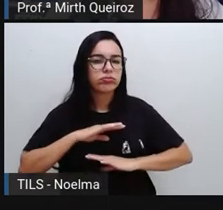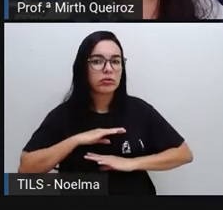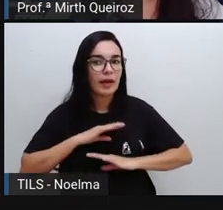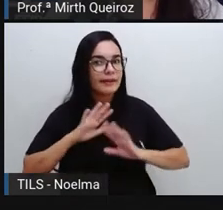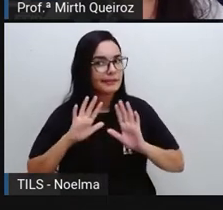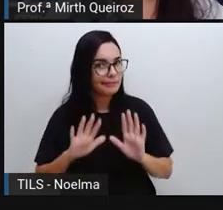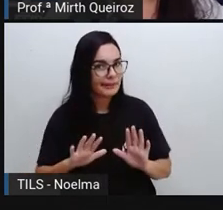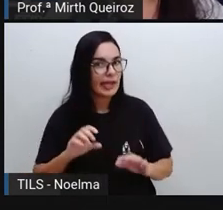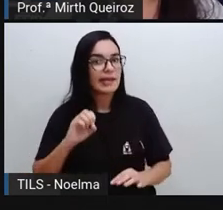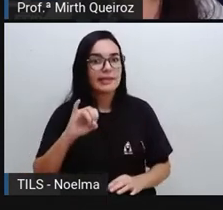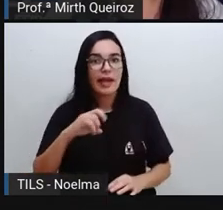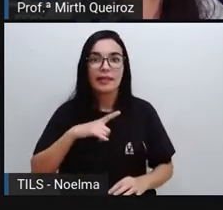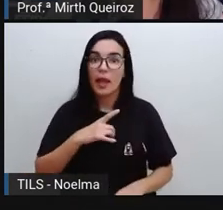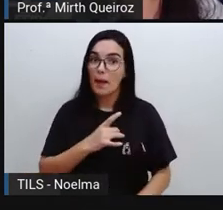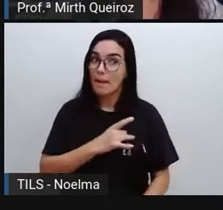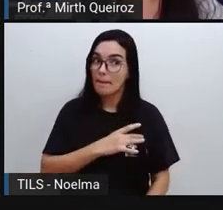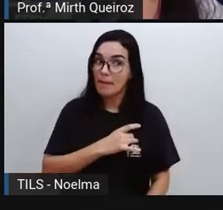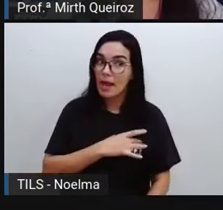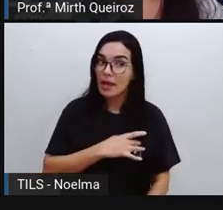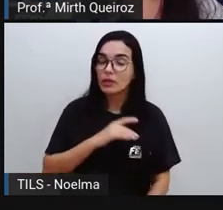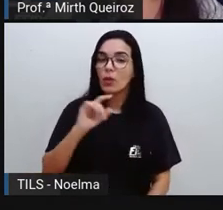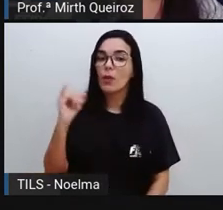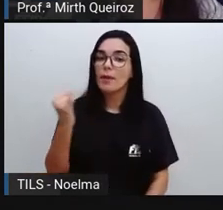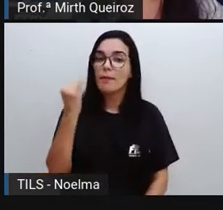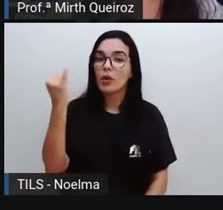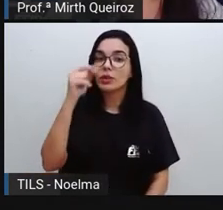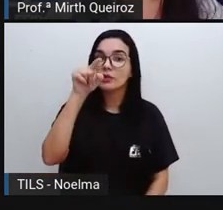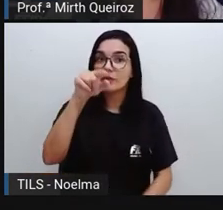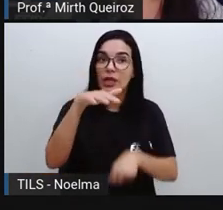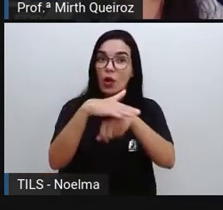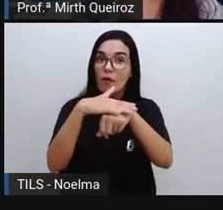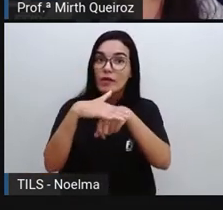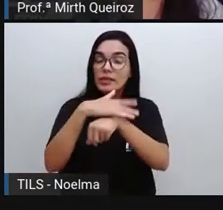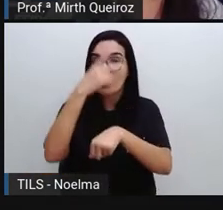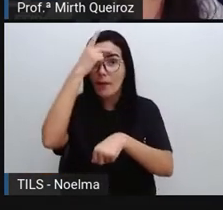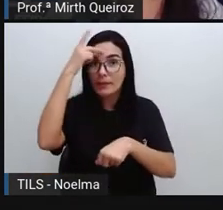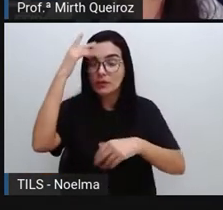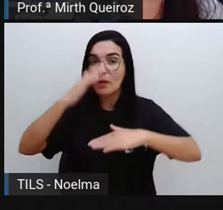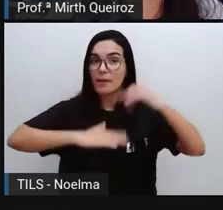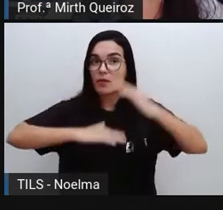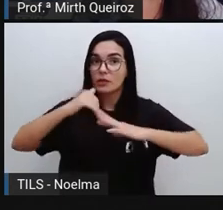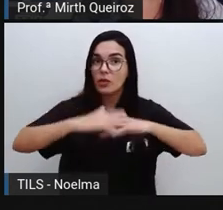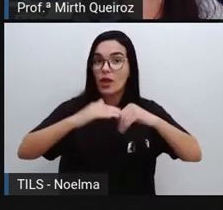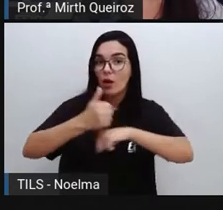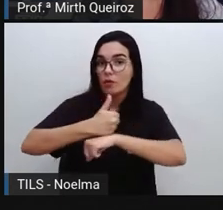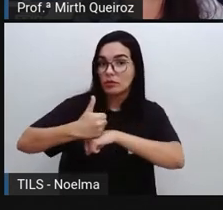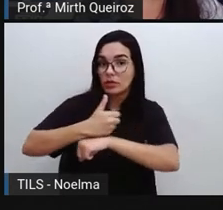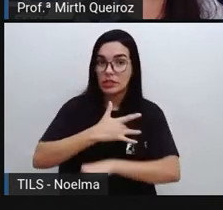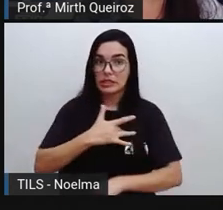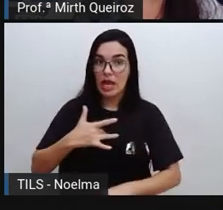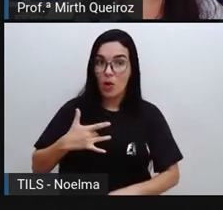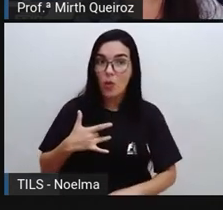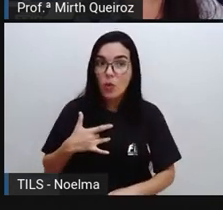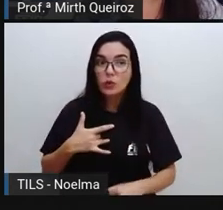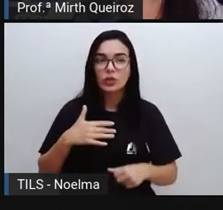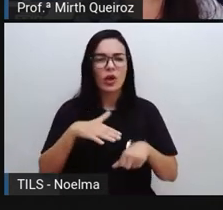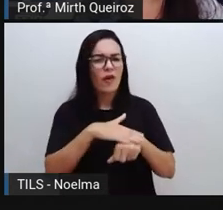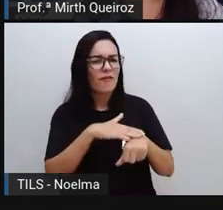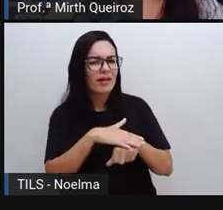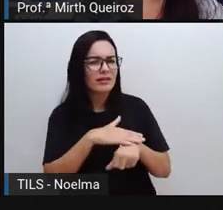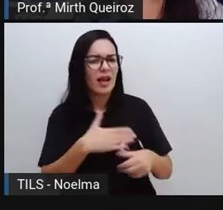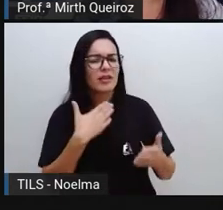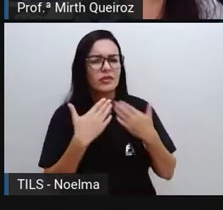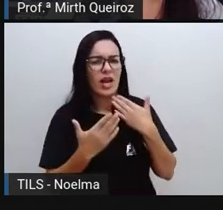profissional de saúde, né? Uma pessoa que tenha conhecimento em relação a isso, porque a falta de vacina, ela pode